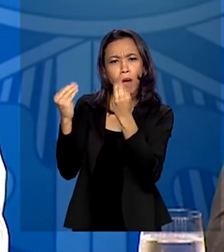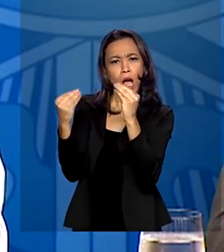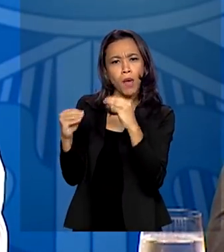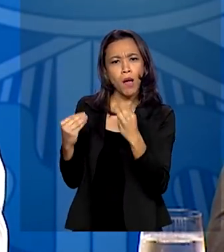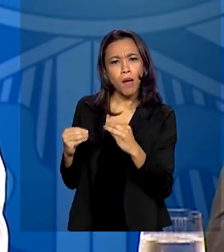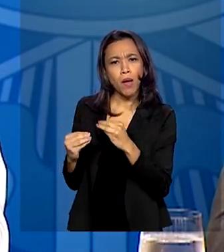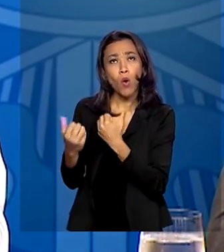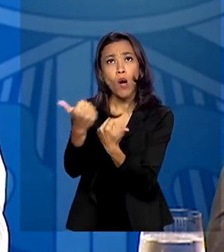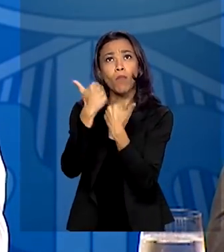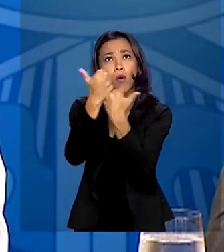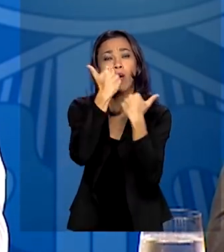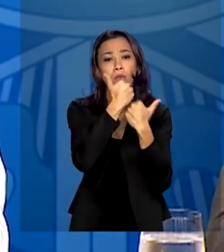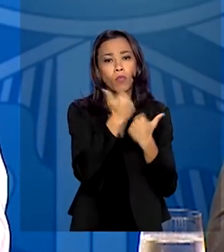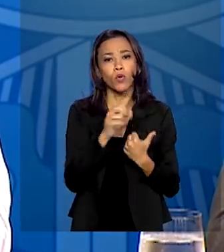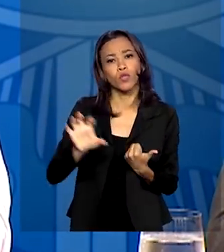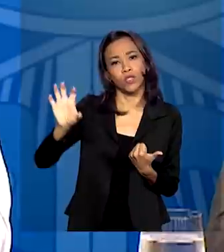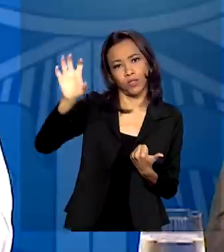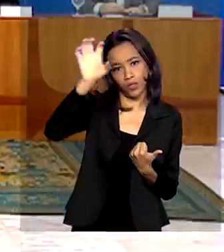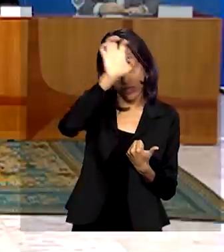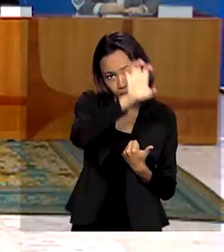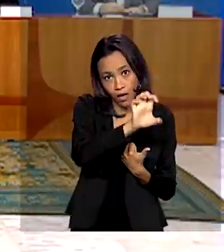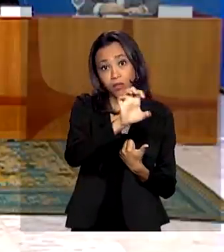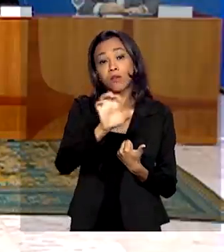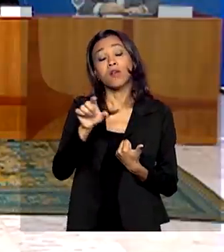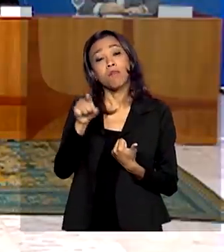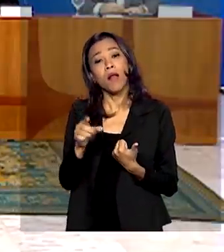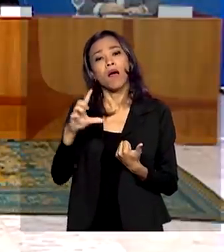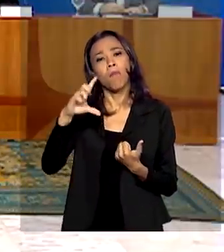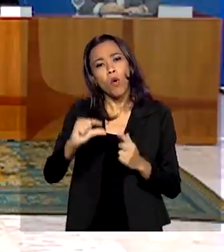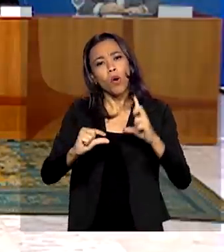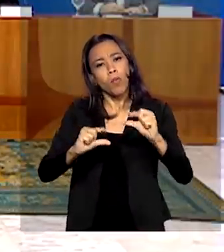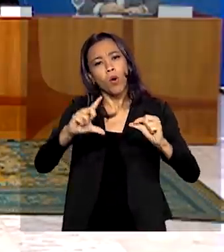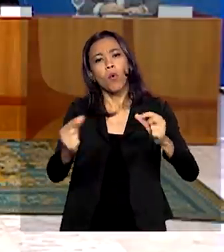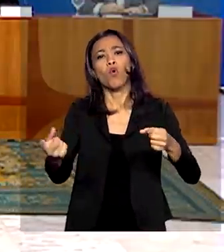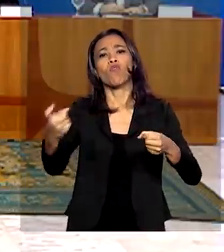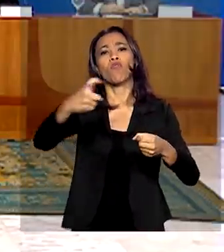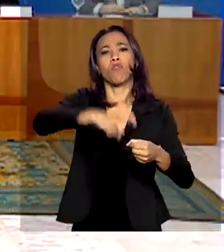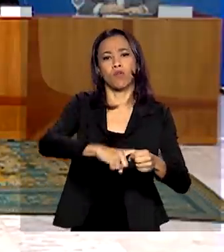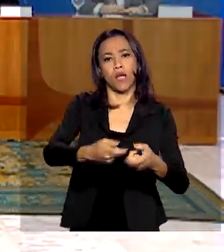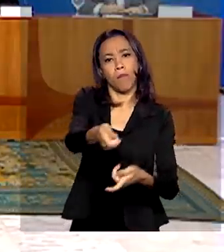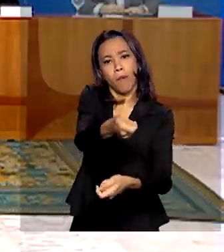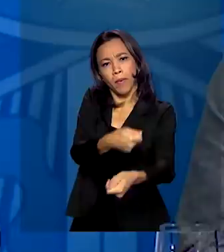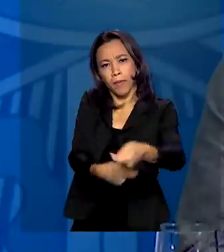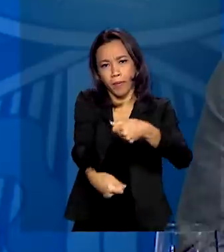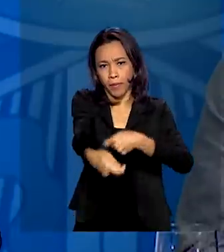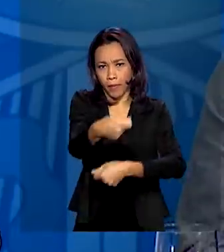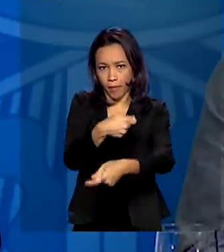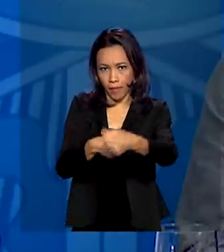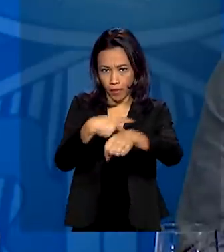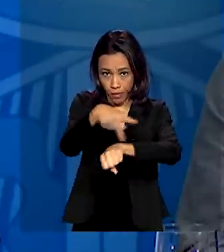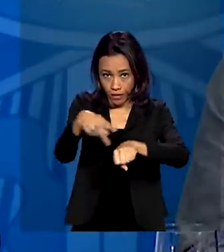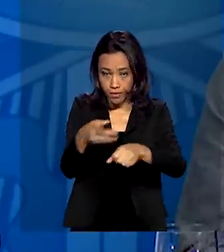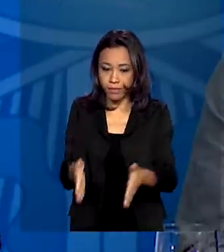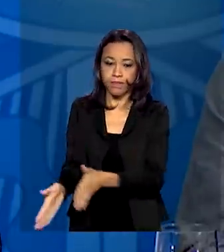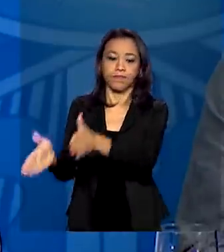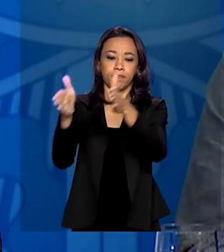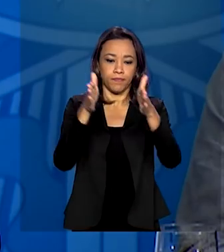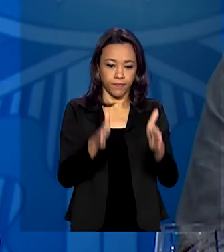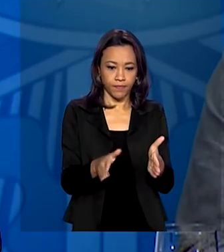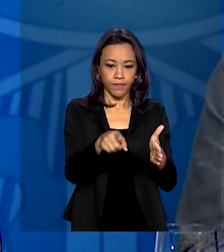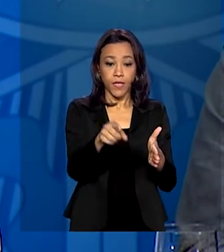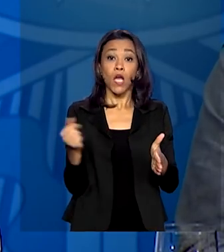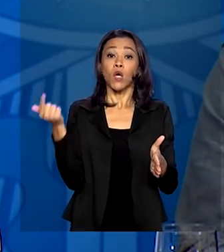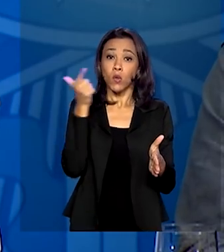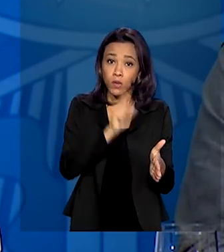com os estados, de retomada gradual das atividades econômicas no país. Com isso, eu acho que a gente consegue